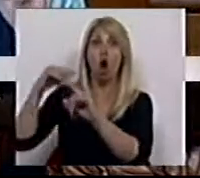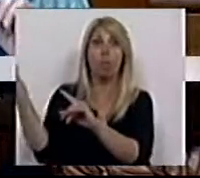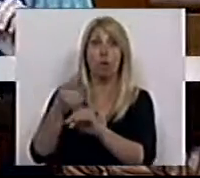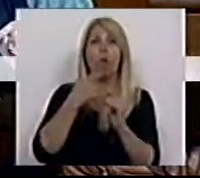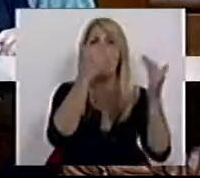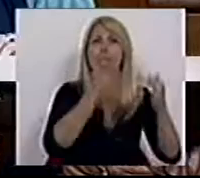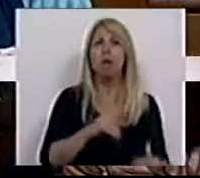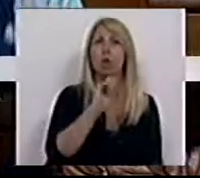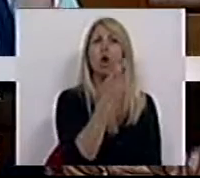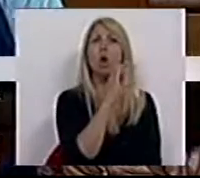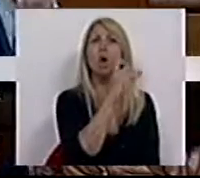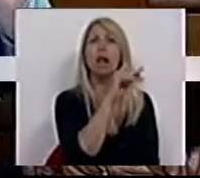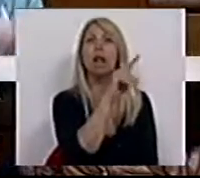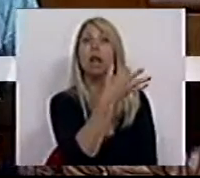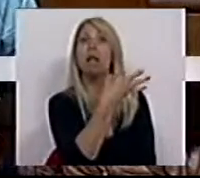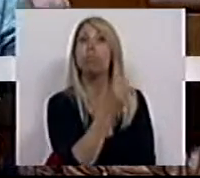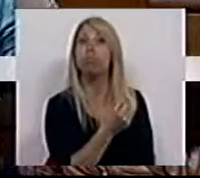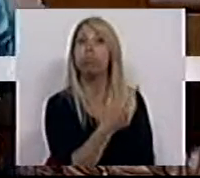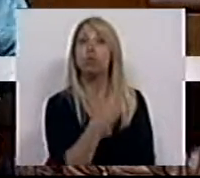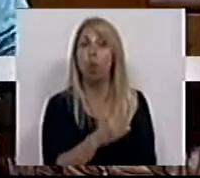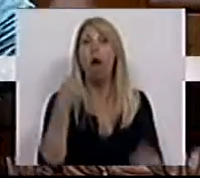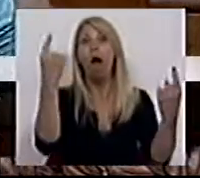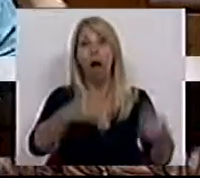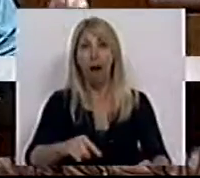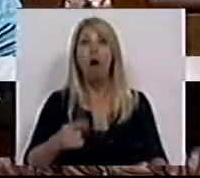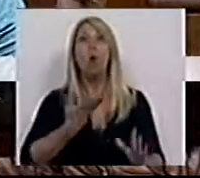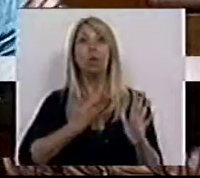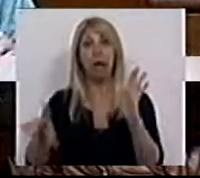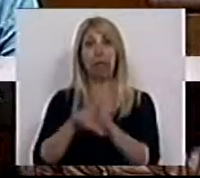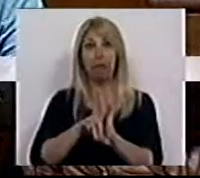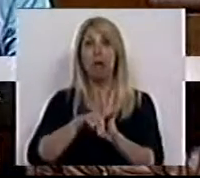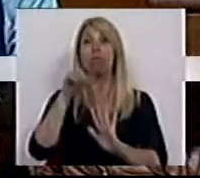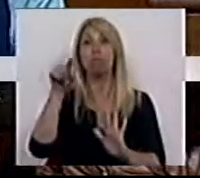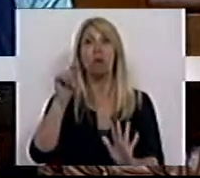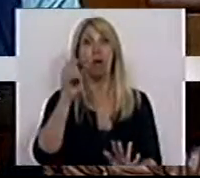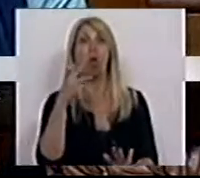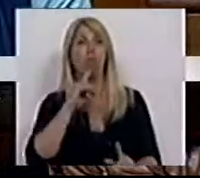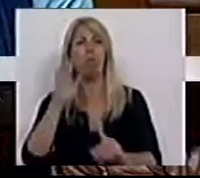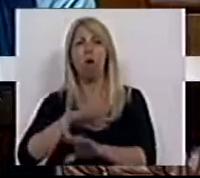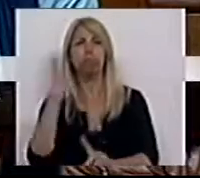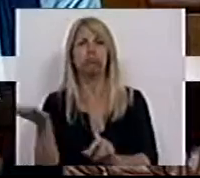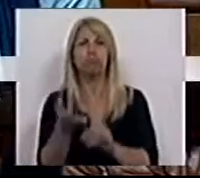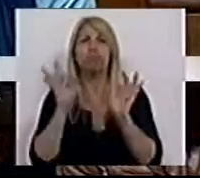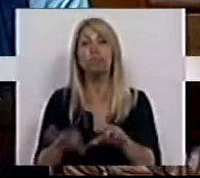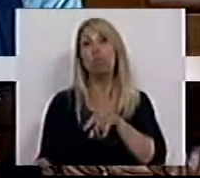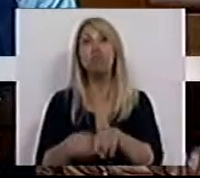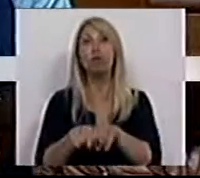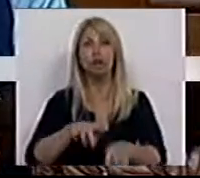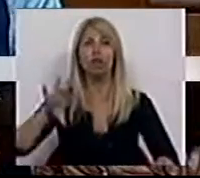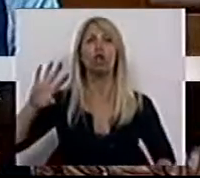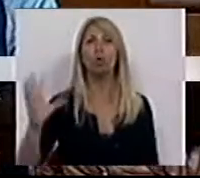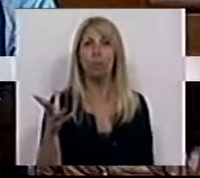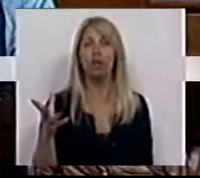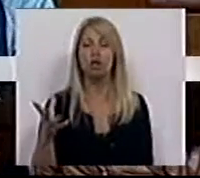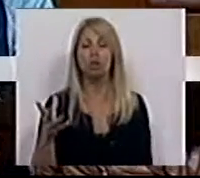da Eucaliptização é mais uma machadada na política florestal do país. Por outro lado, temos tido